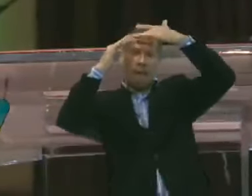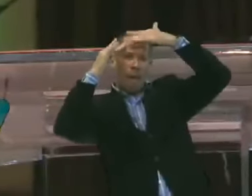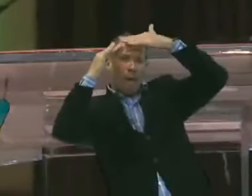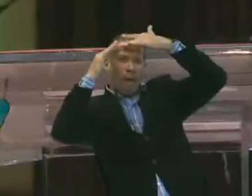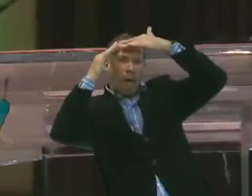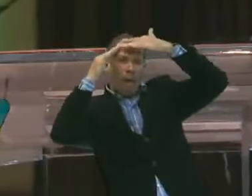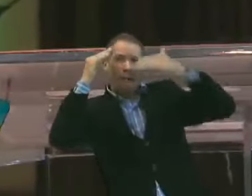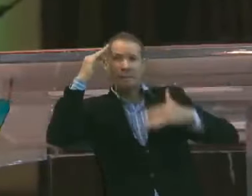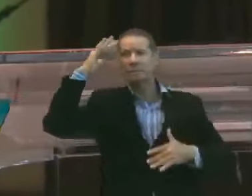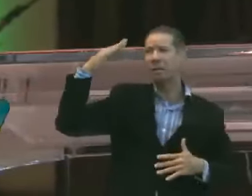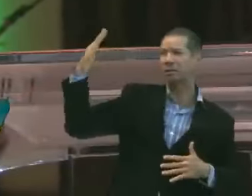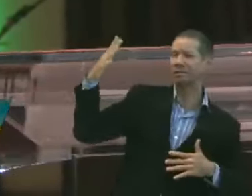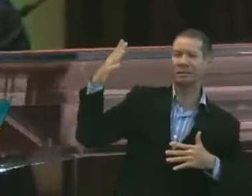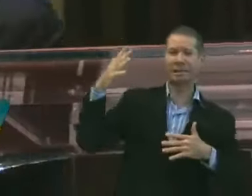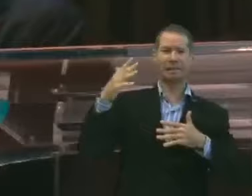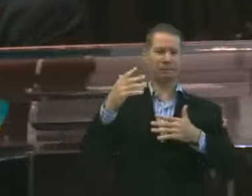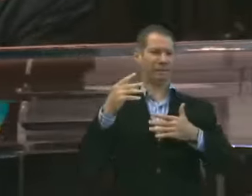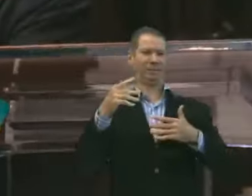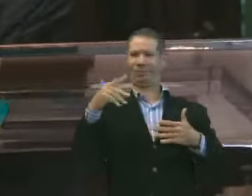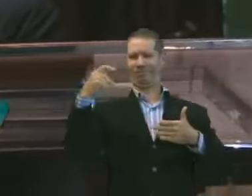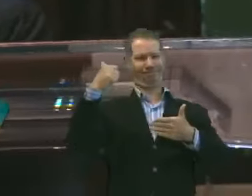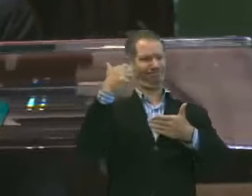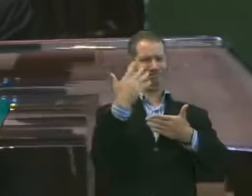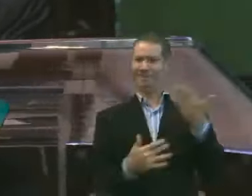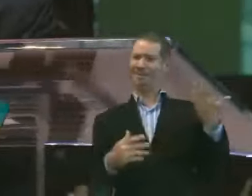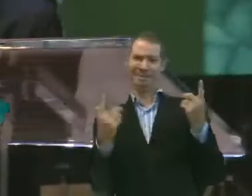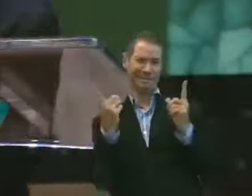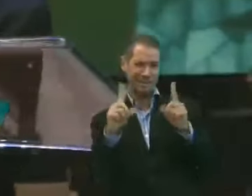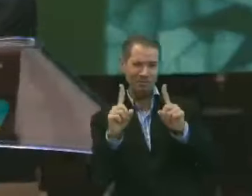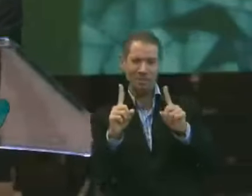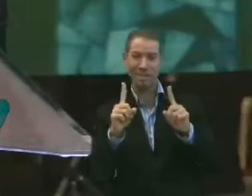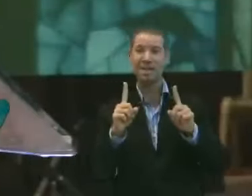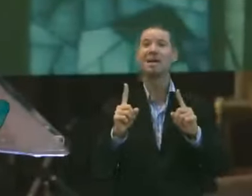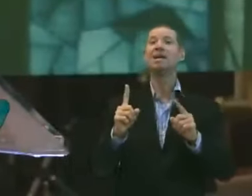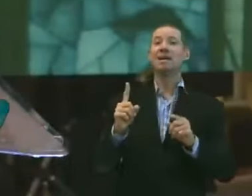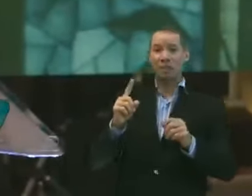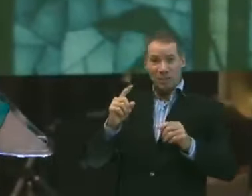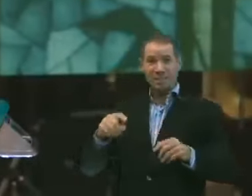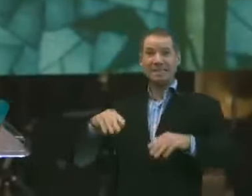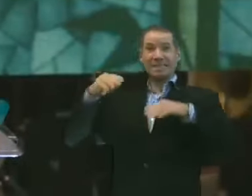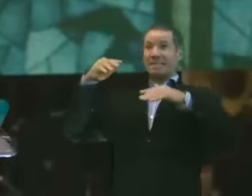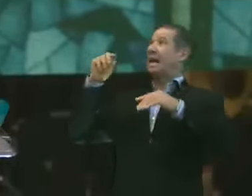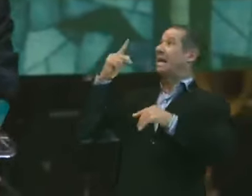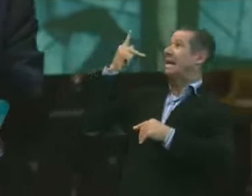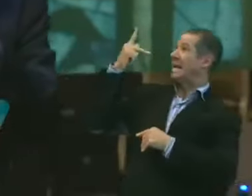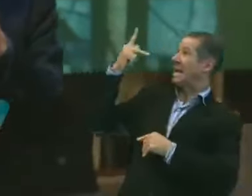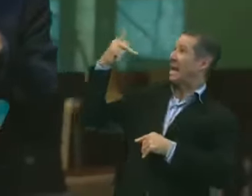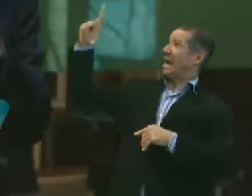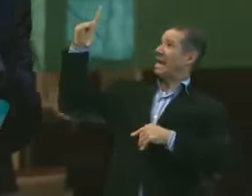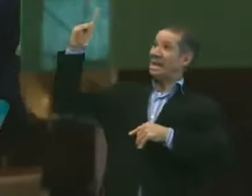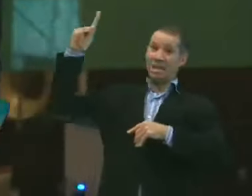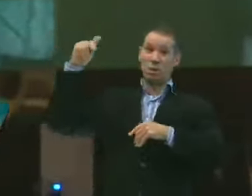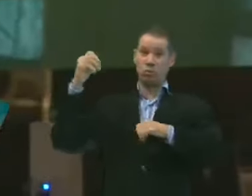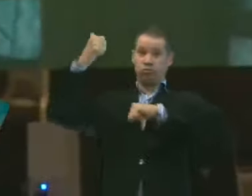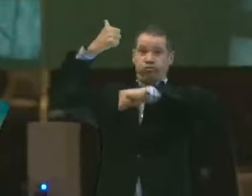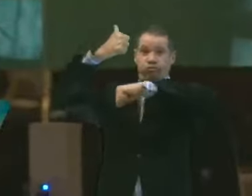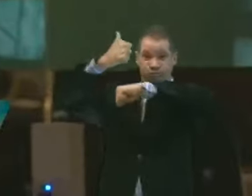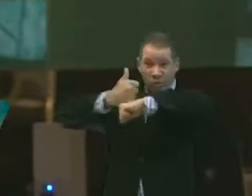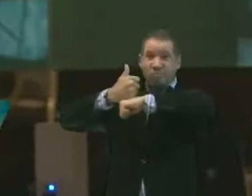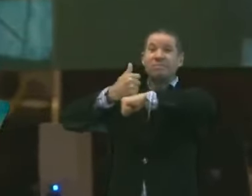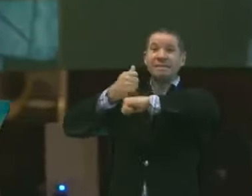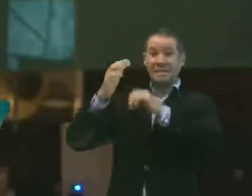conseguimos imaginar. Tudo isso está debaixo da autoridade de Jesus.